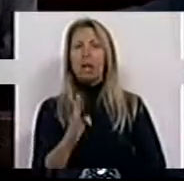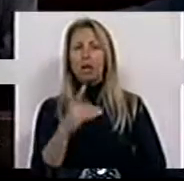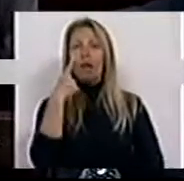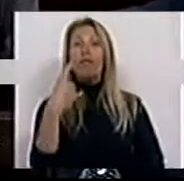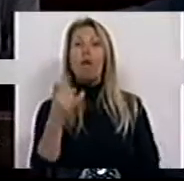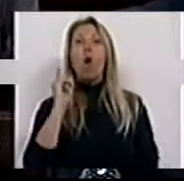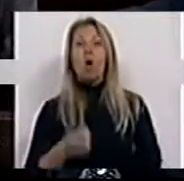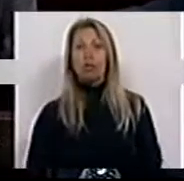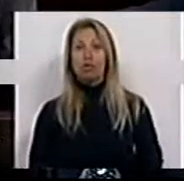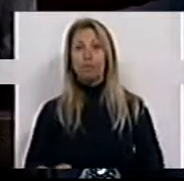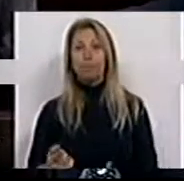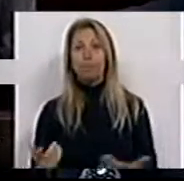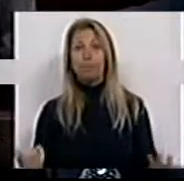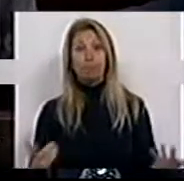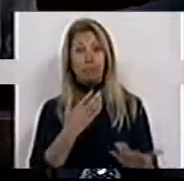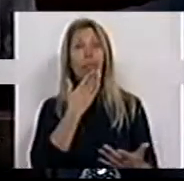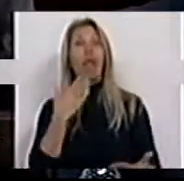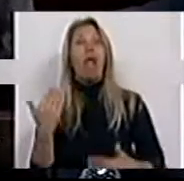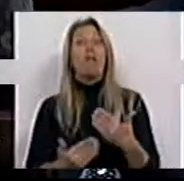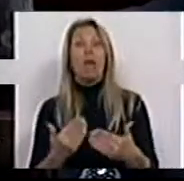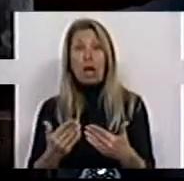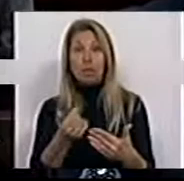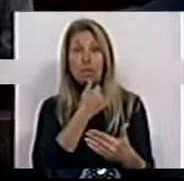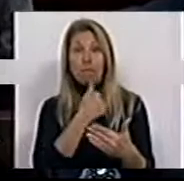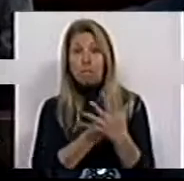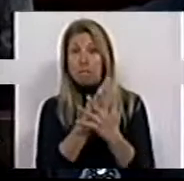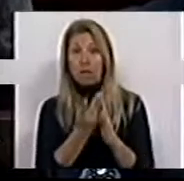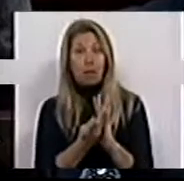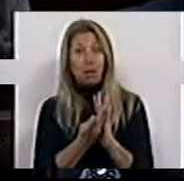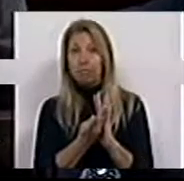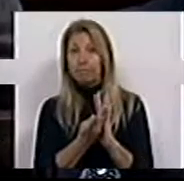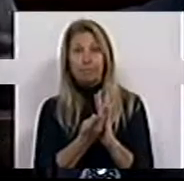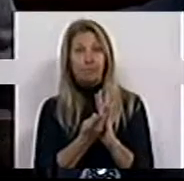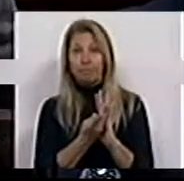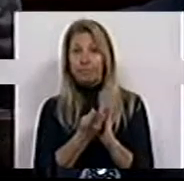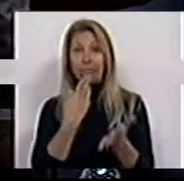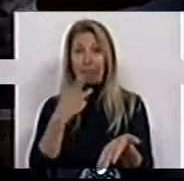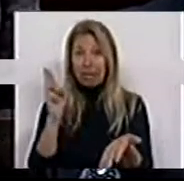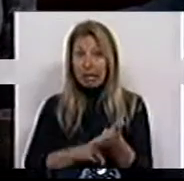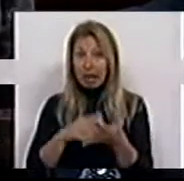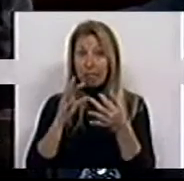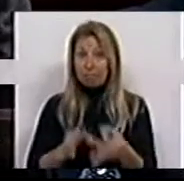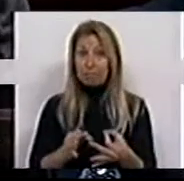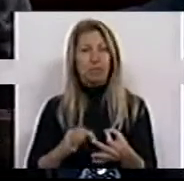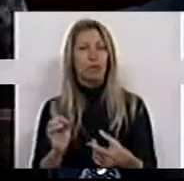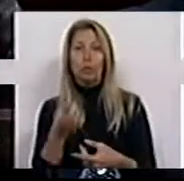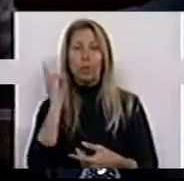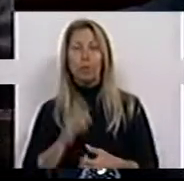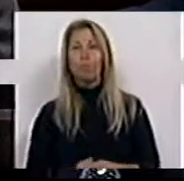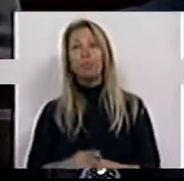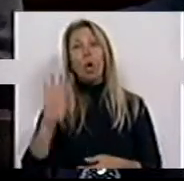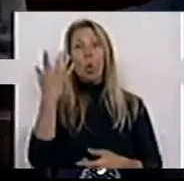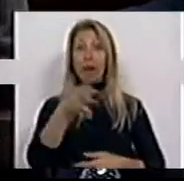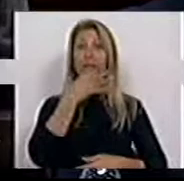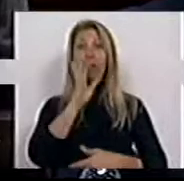que a eficácia das medidas nem sempre é uma realidade. E quando falamos